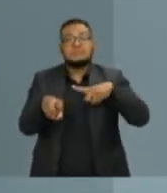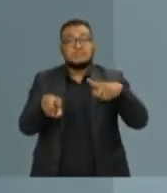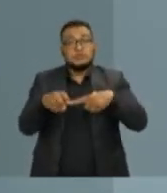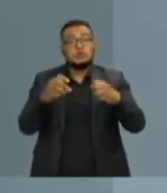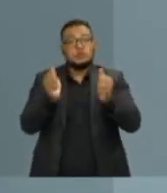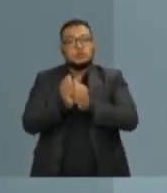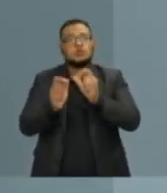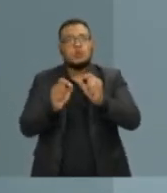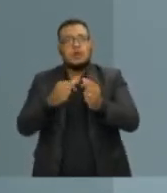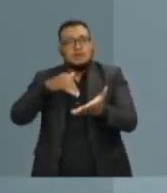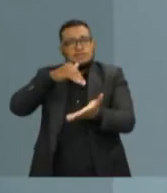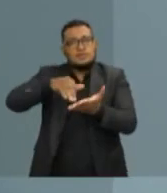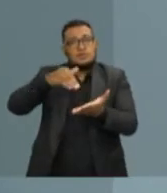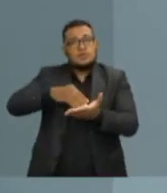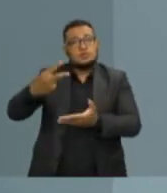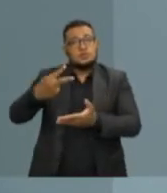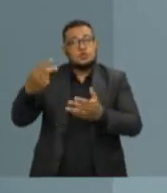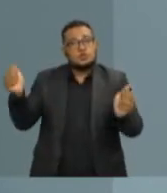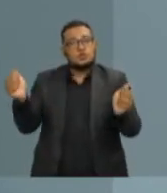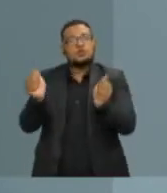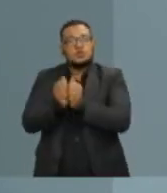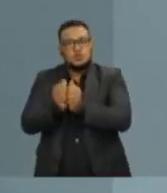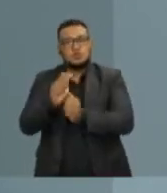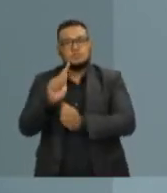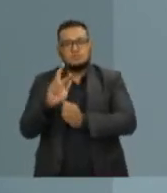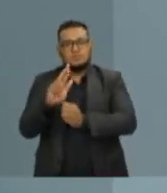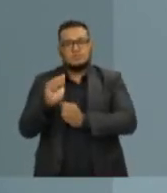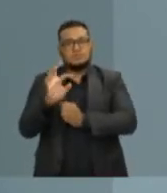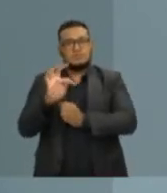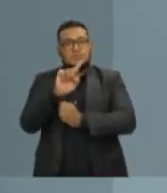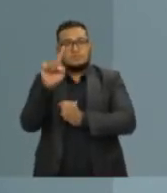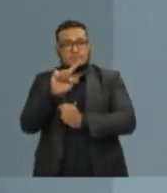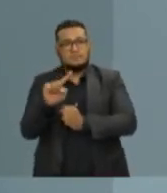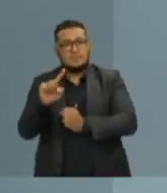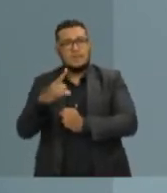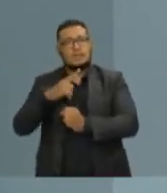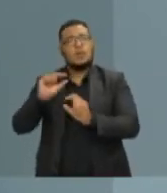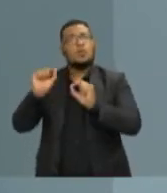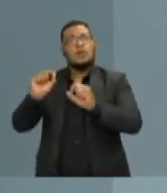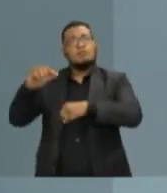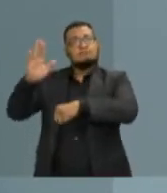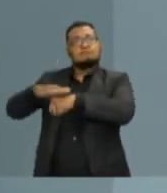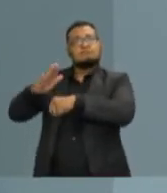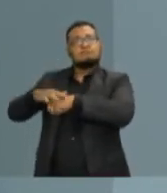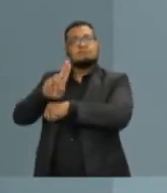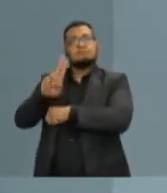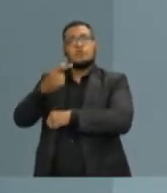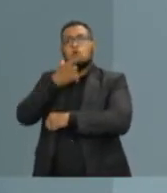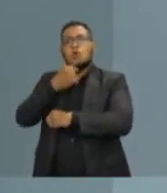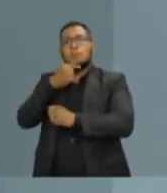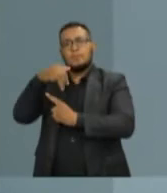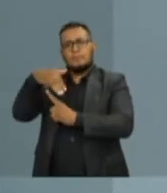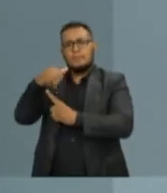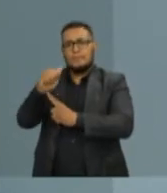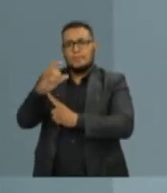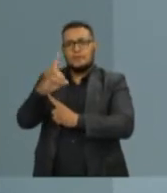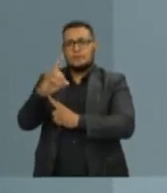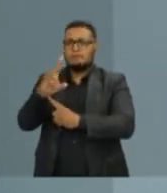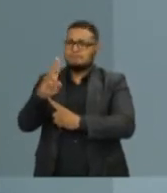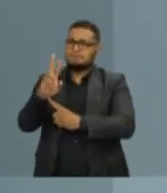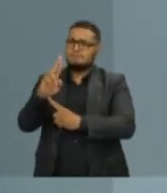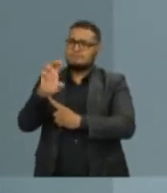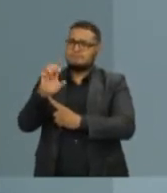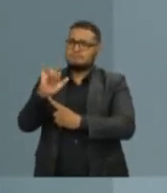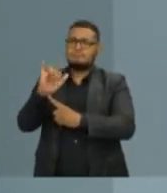segundo secretário junto com José Carlos Grátis em uma mesa presidida por Madureira. É isso mesmo, Espírito Santo. Nós